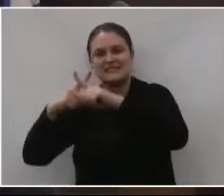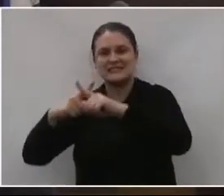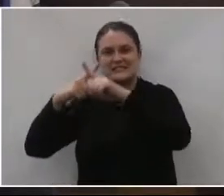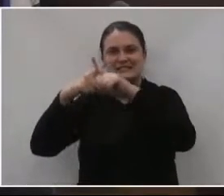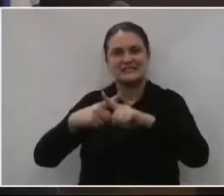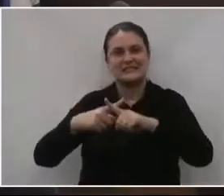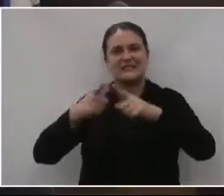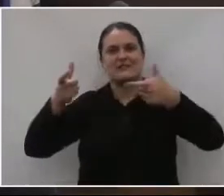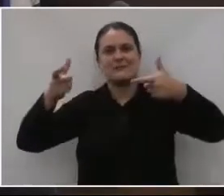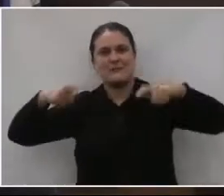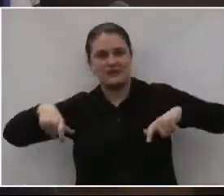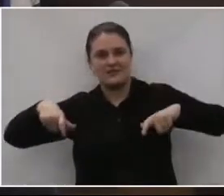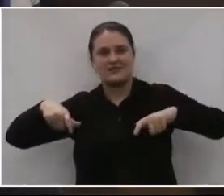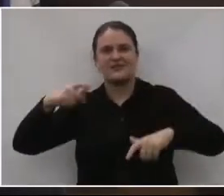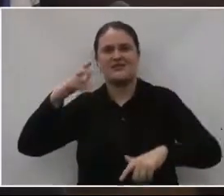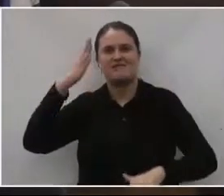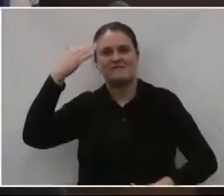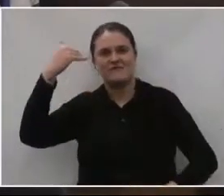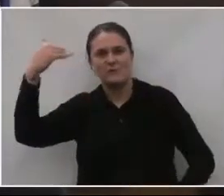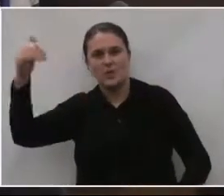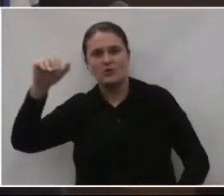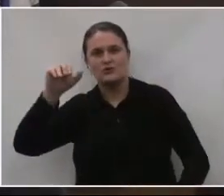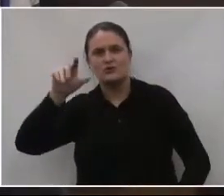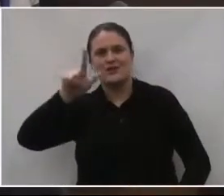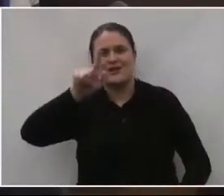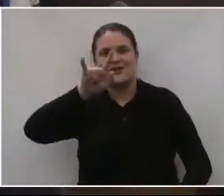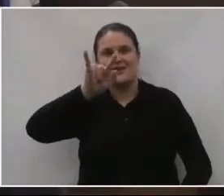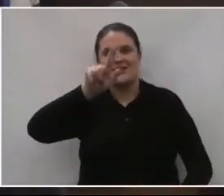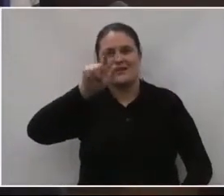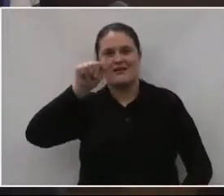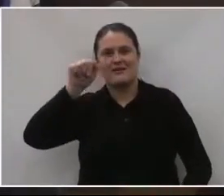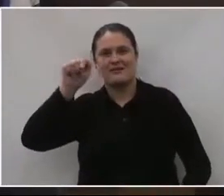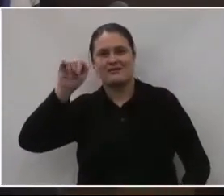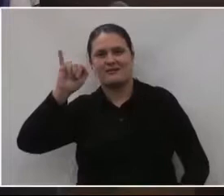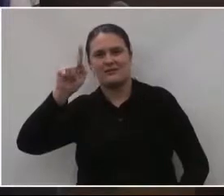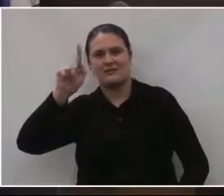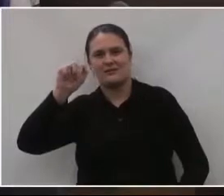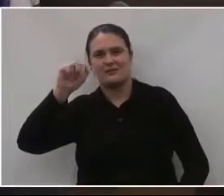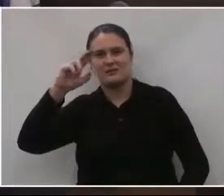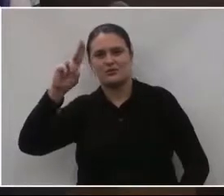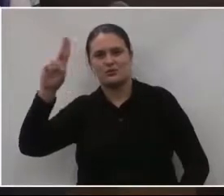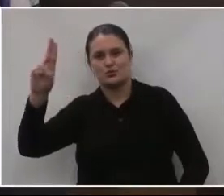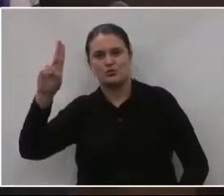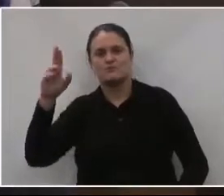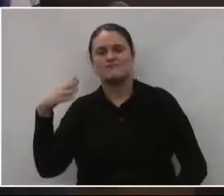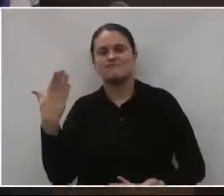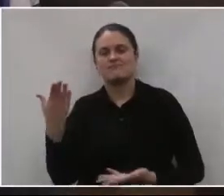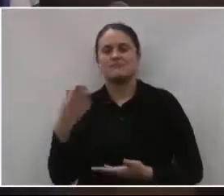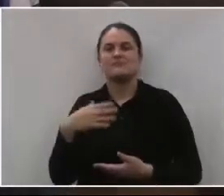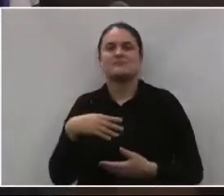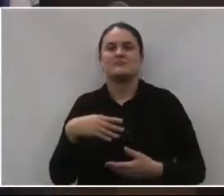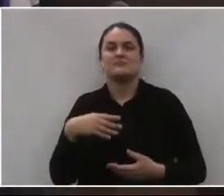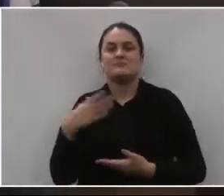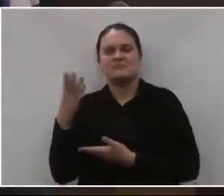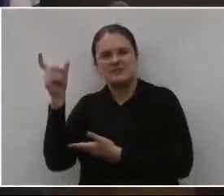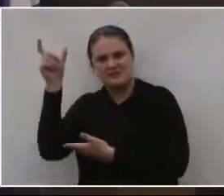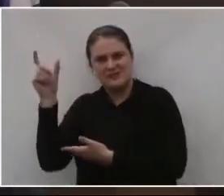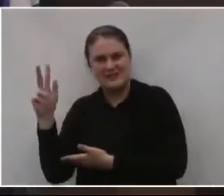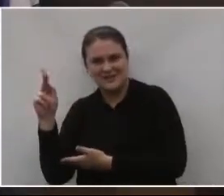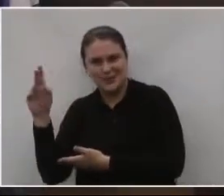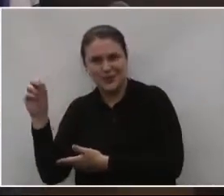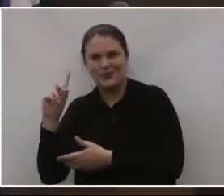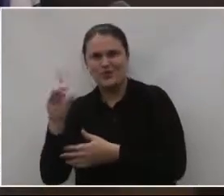a nossa famosa liga regional Iguaçu, a famosa LED. Então, craque Kiko, não é